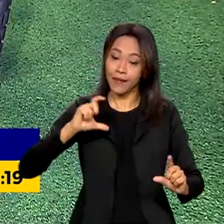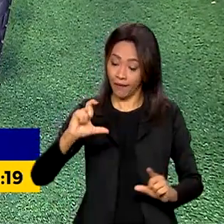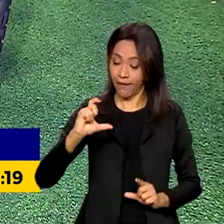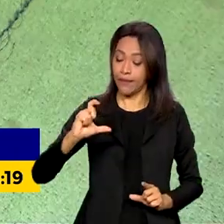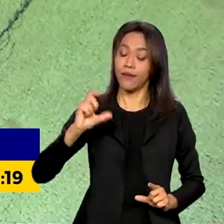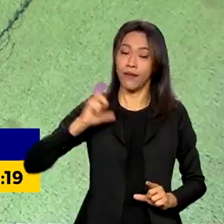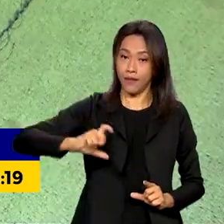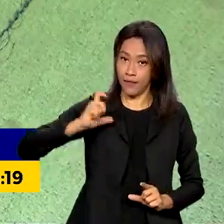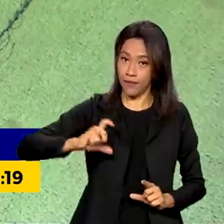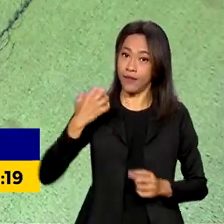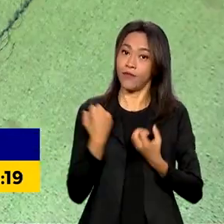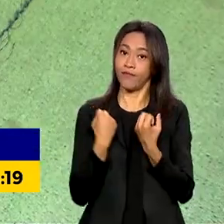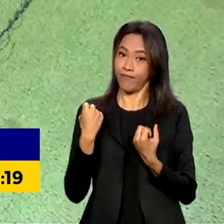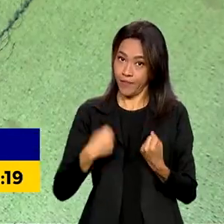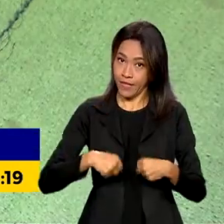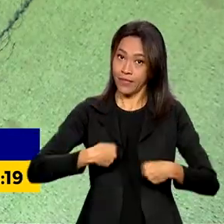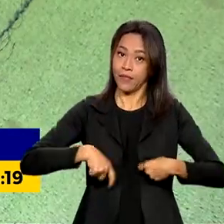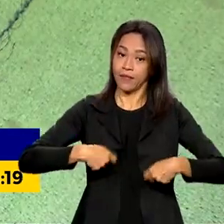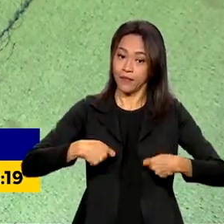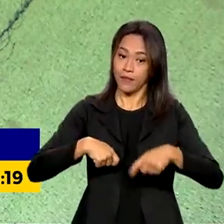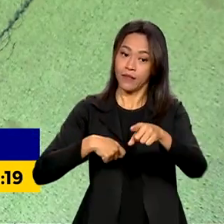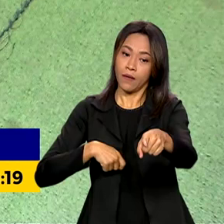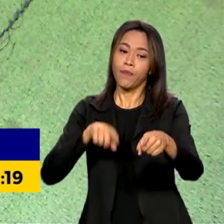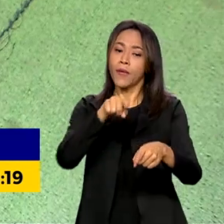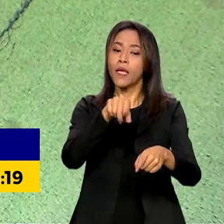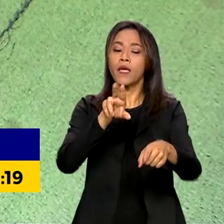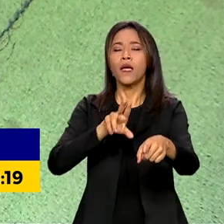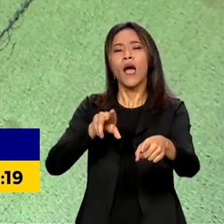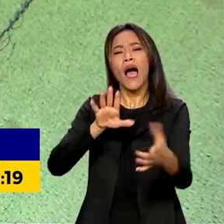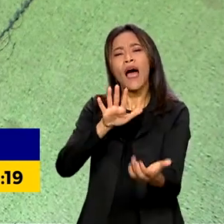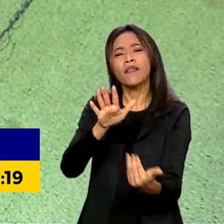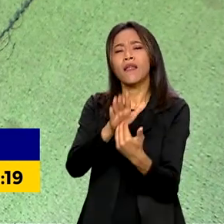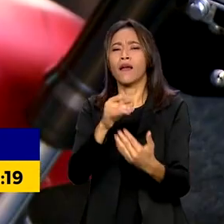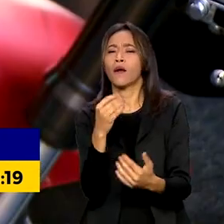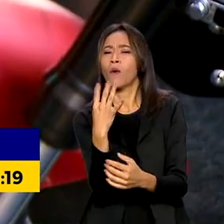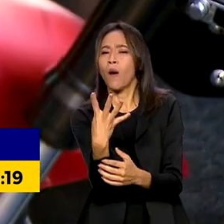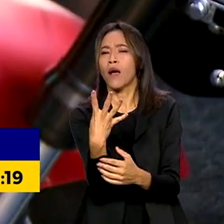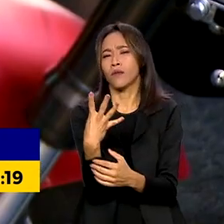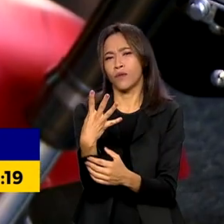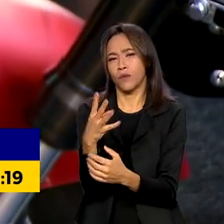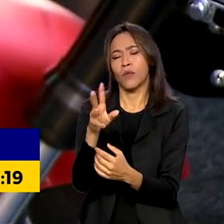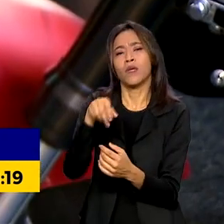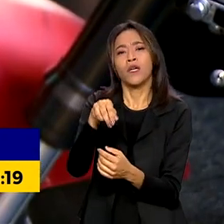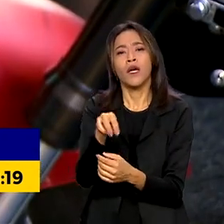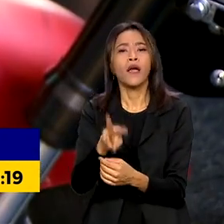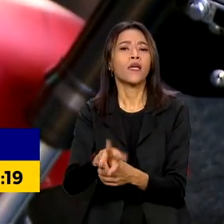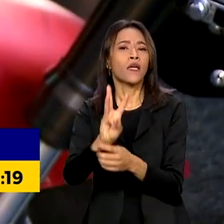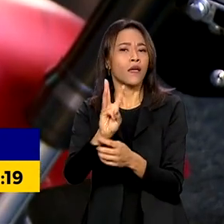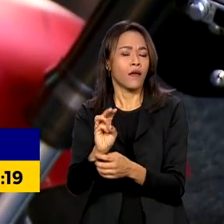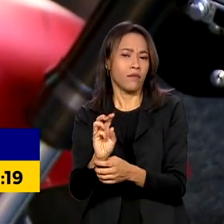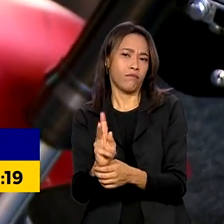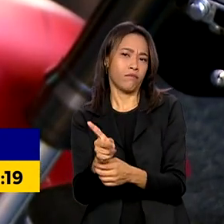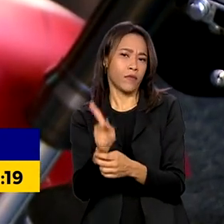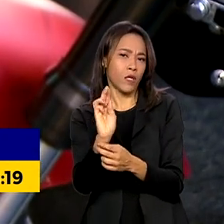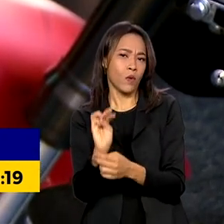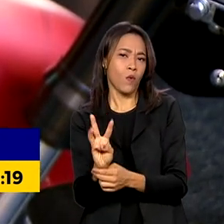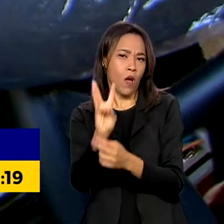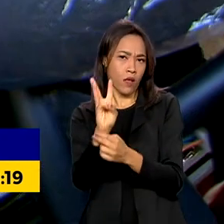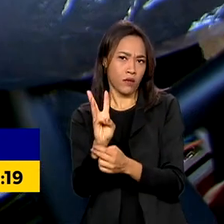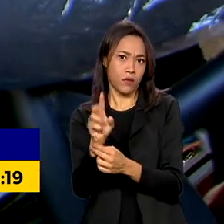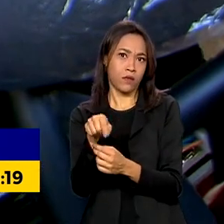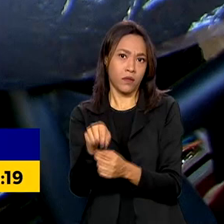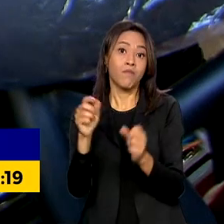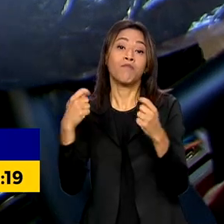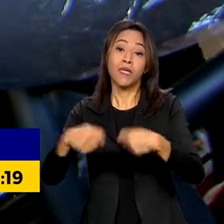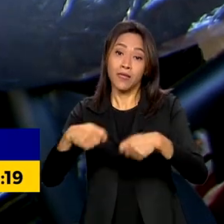habilitação. O usuário de moto elétrica de 4 kW de potência também vai precisar de autorização